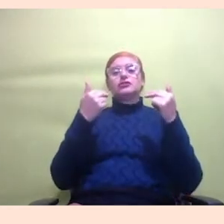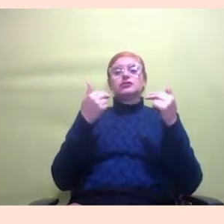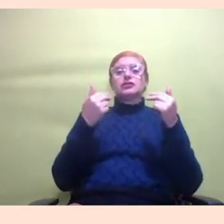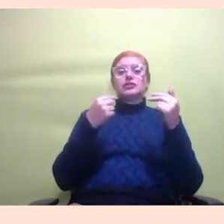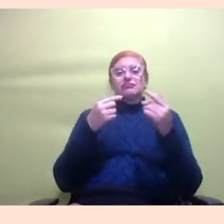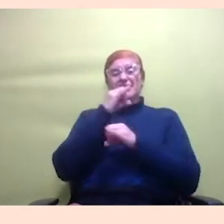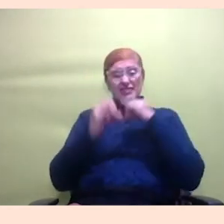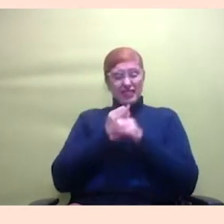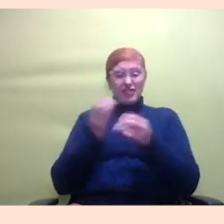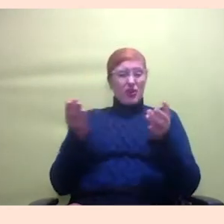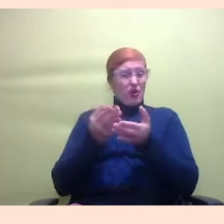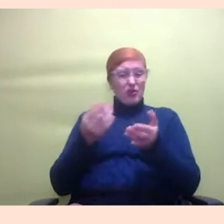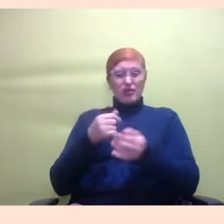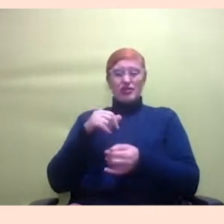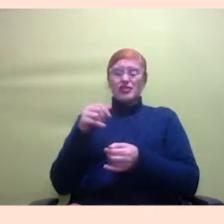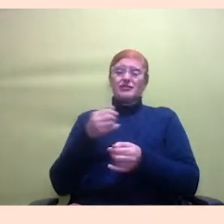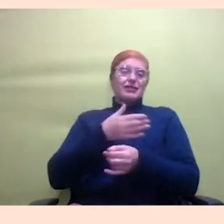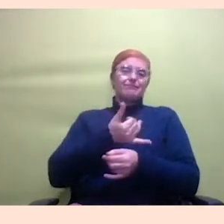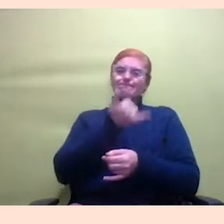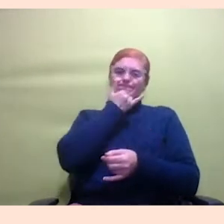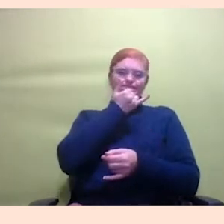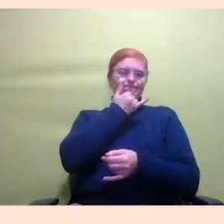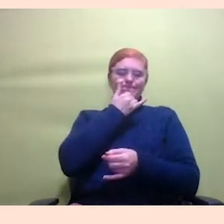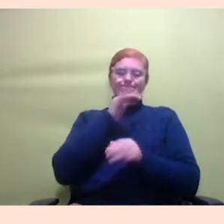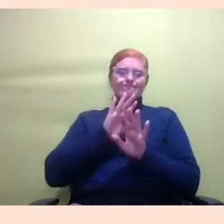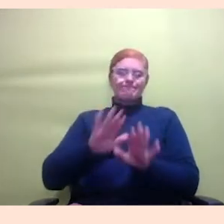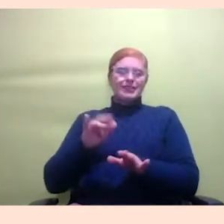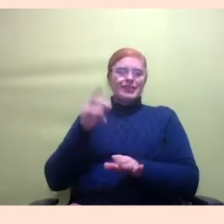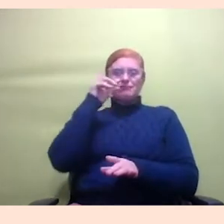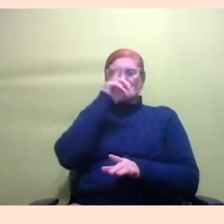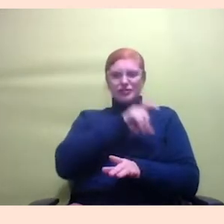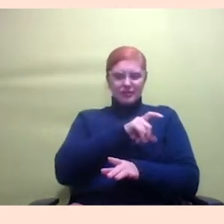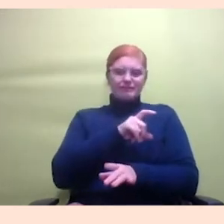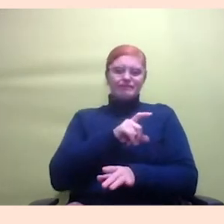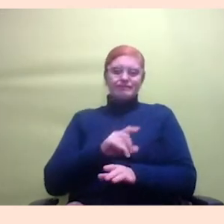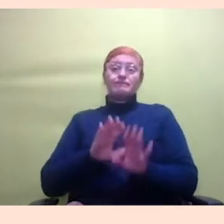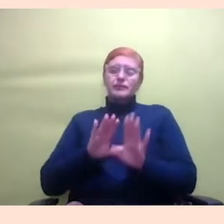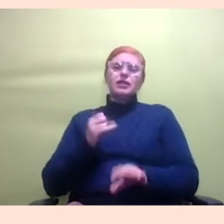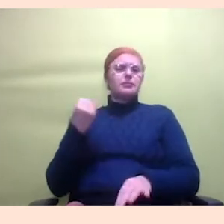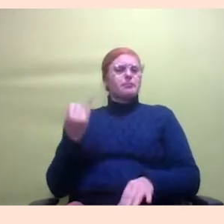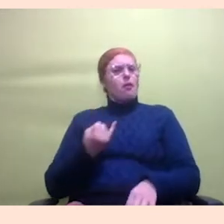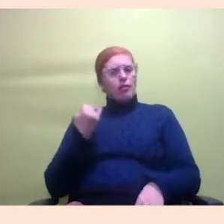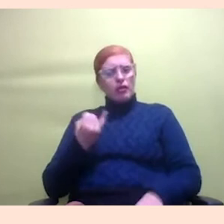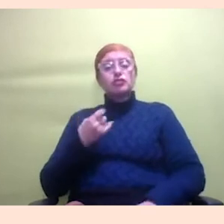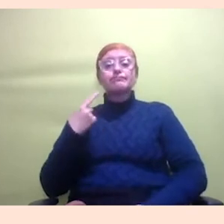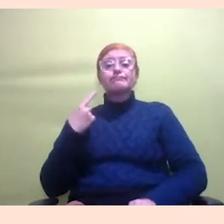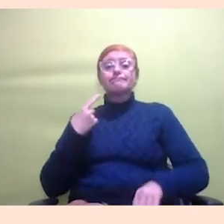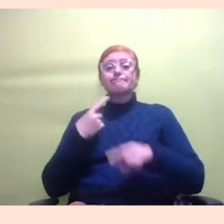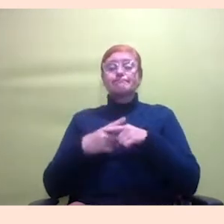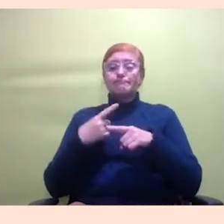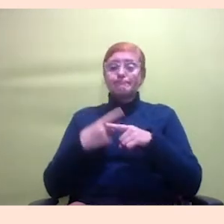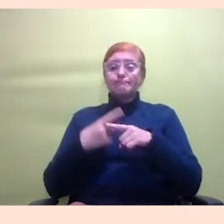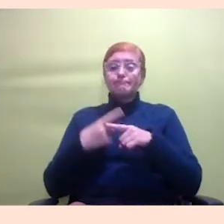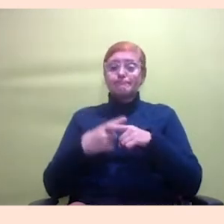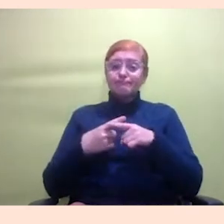bem pessimista gente desculpa não acho super importante Sabela imagina porque na verdade está tendo uma